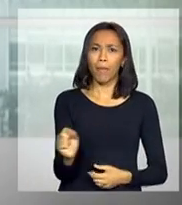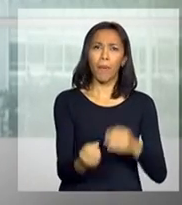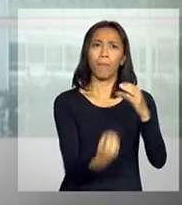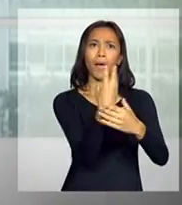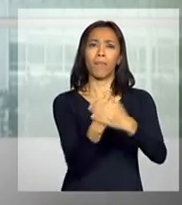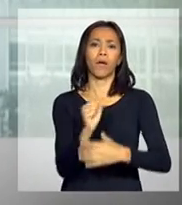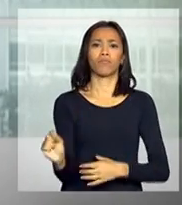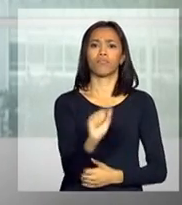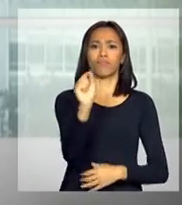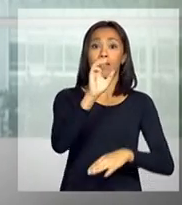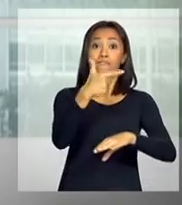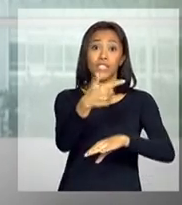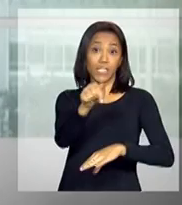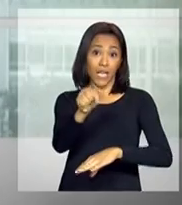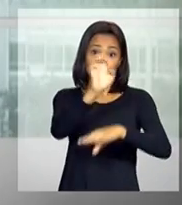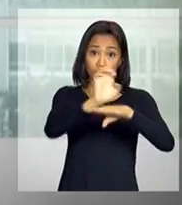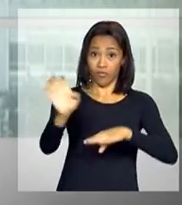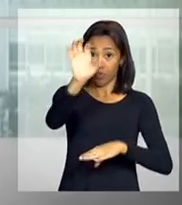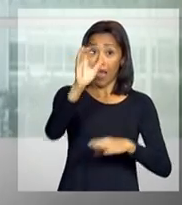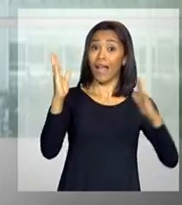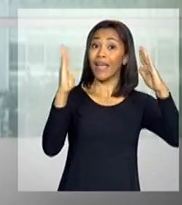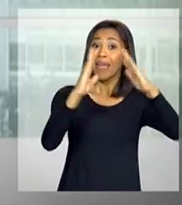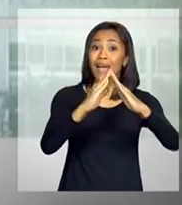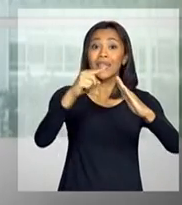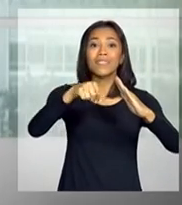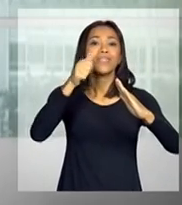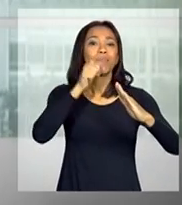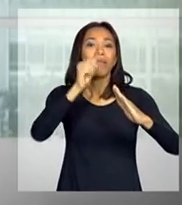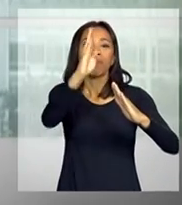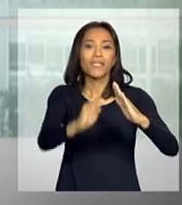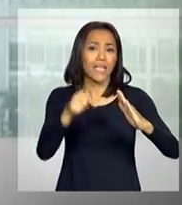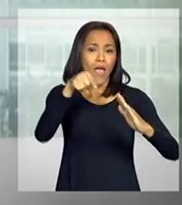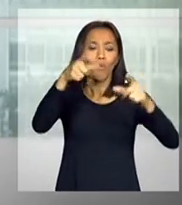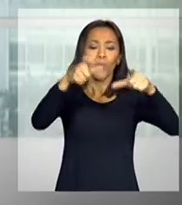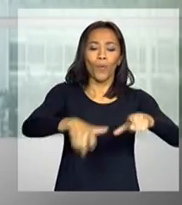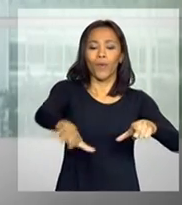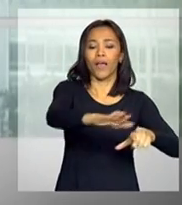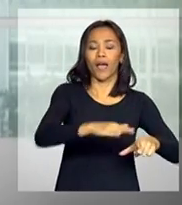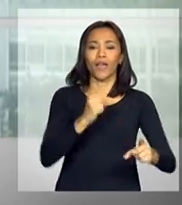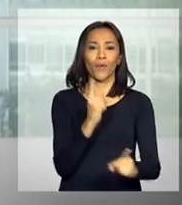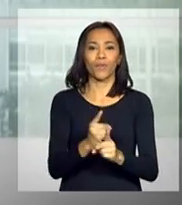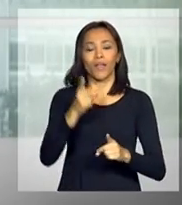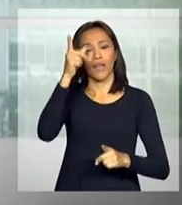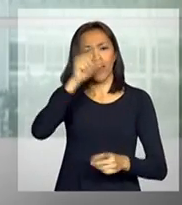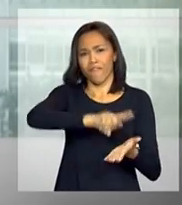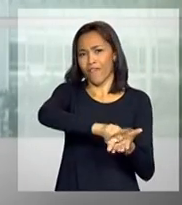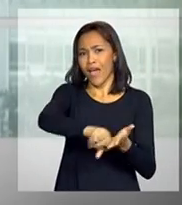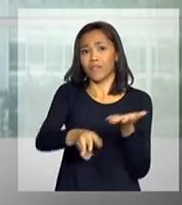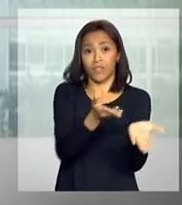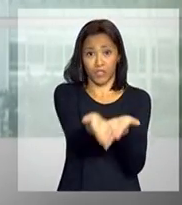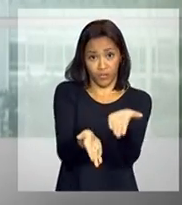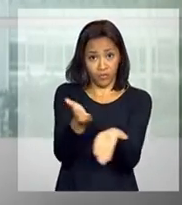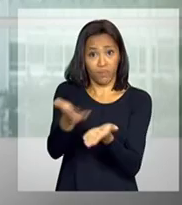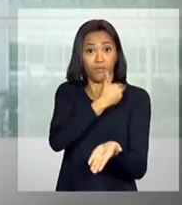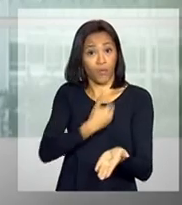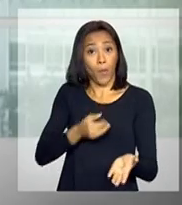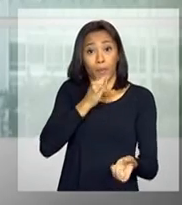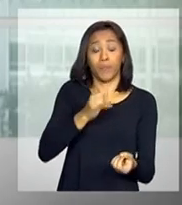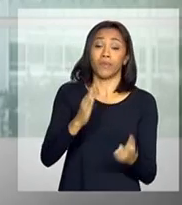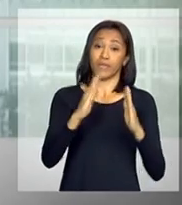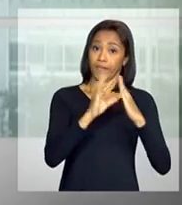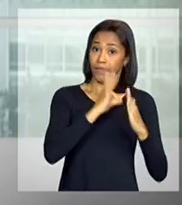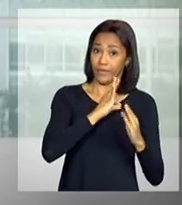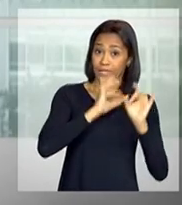capitais do país a Casa da Mulher Brasileira, um espaço onde as vítimas encontrarão diversos serviços públicos, como delegacia